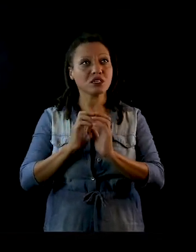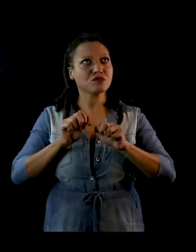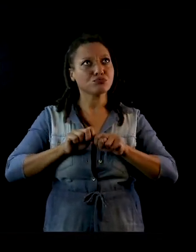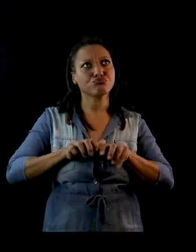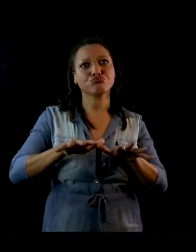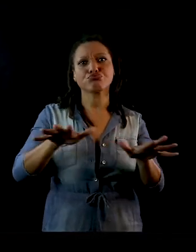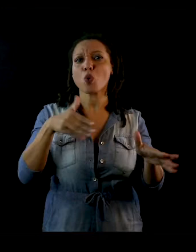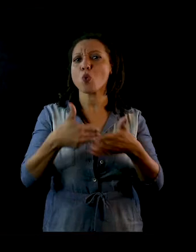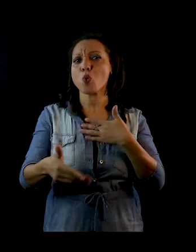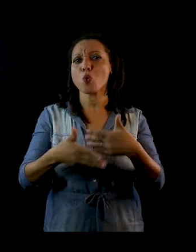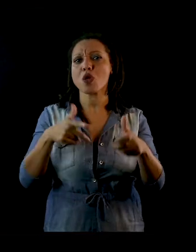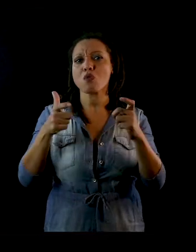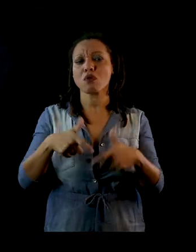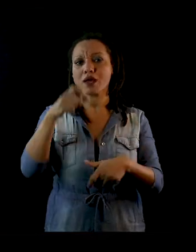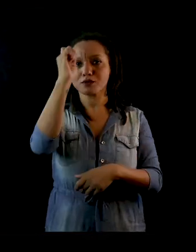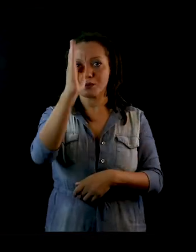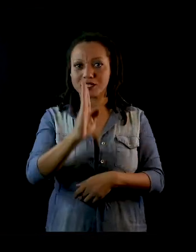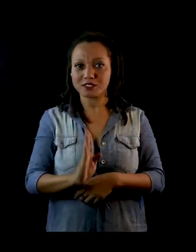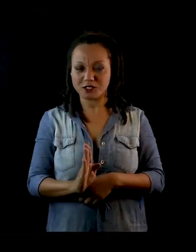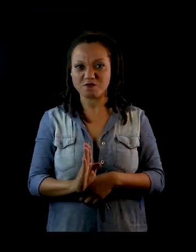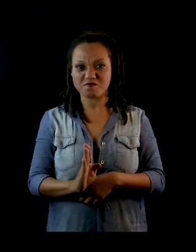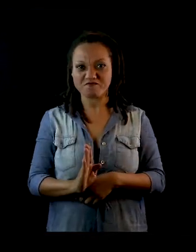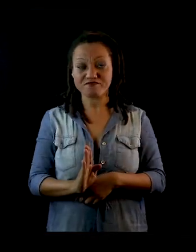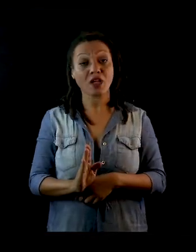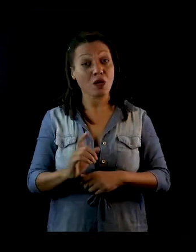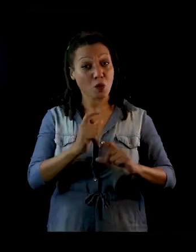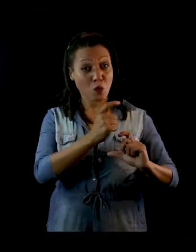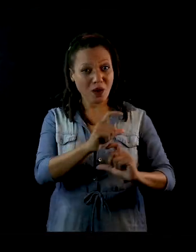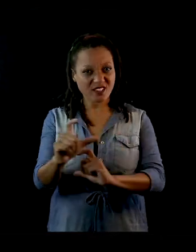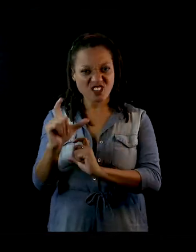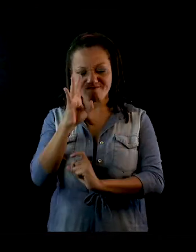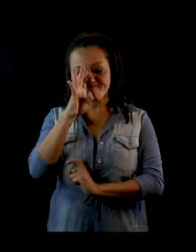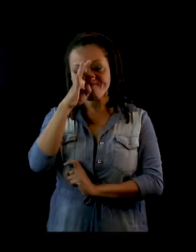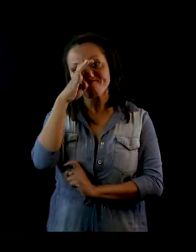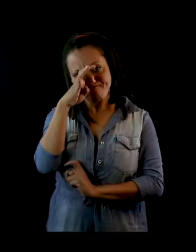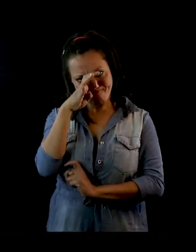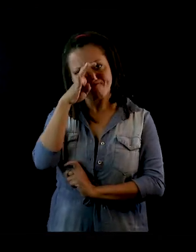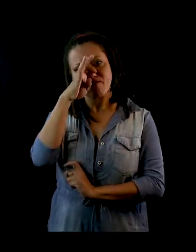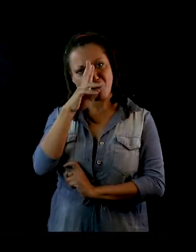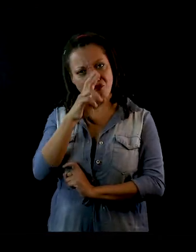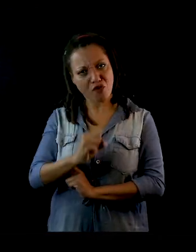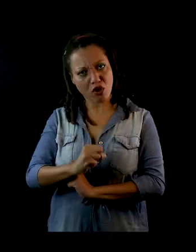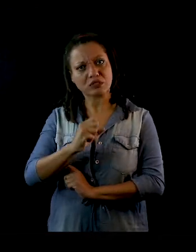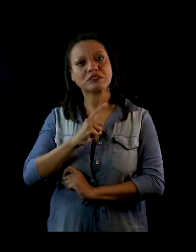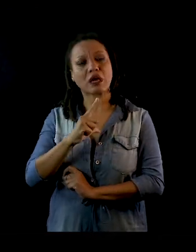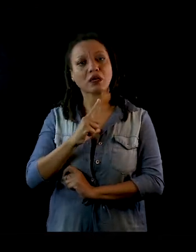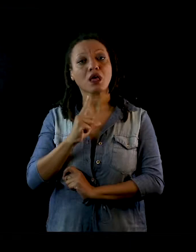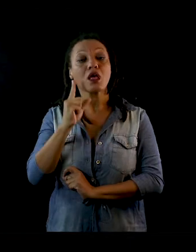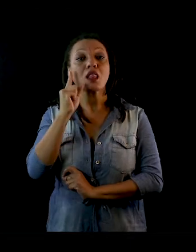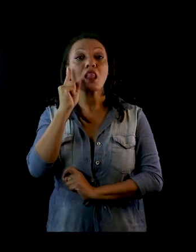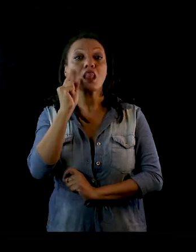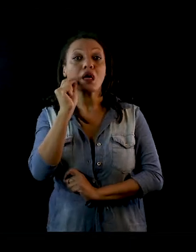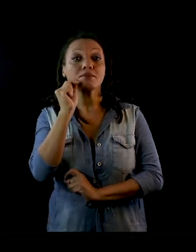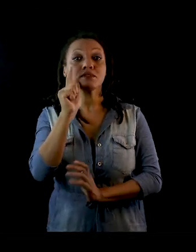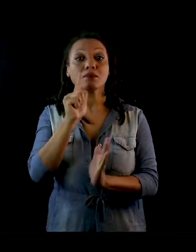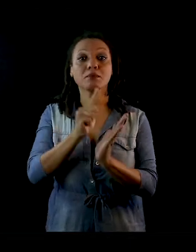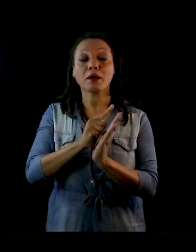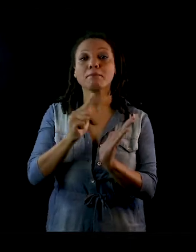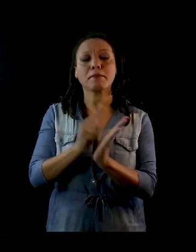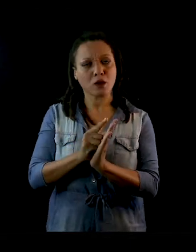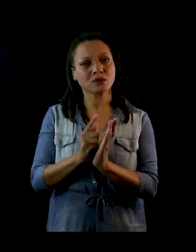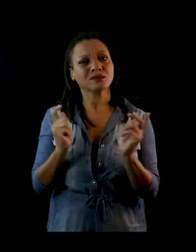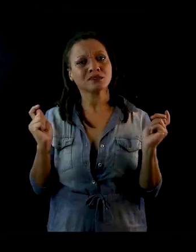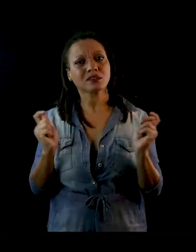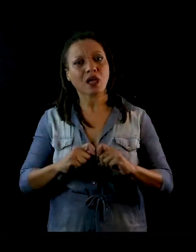quadrinhos, ela reside justamente nessa resistência que a gente é capaz de fazer. Com um lápis e um papel,